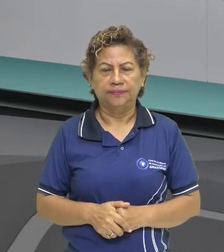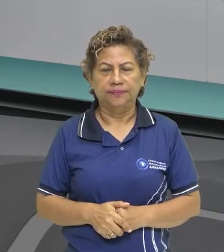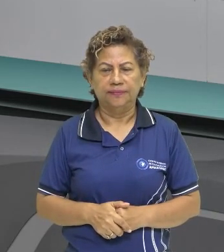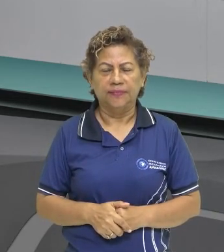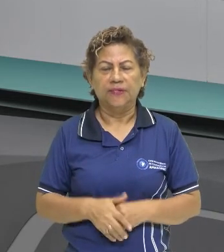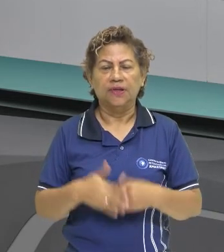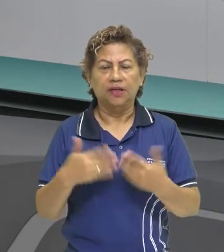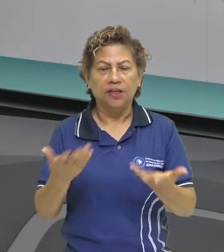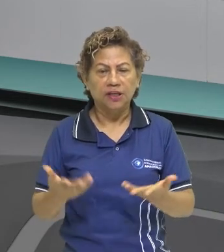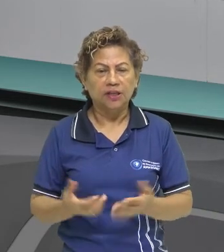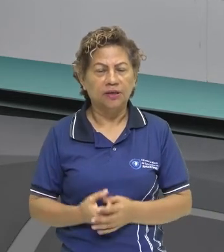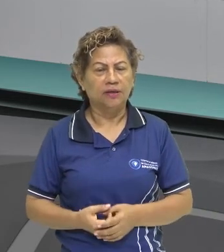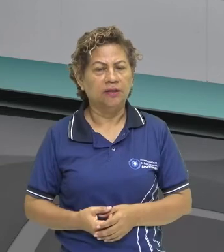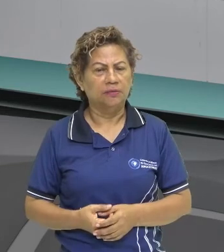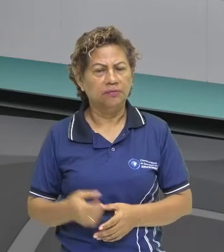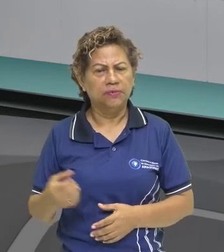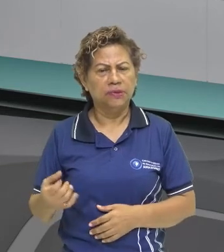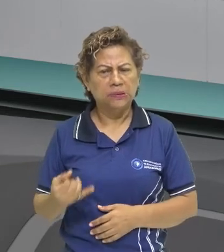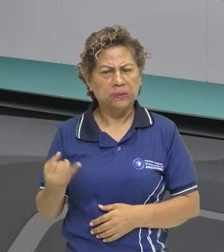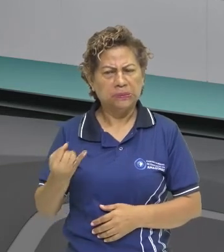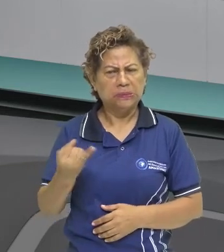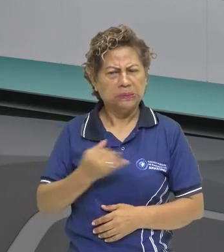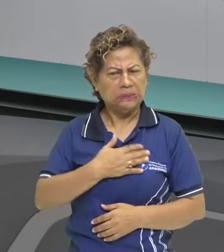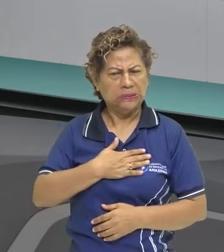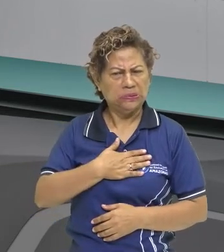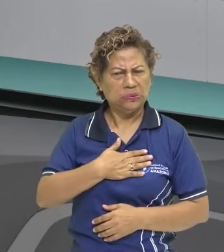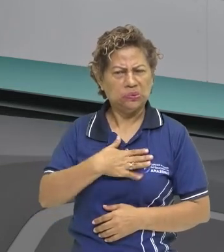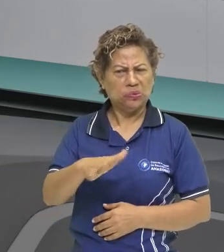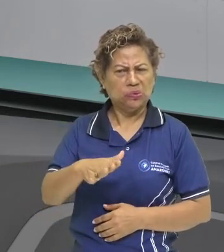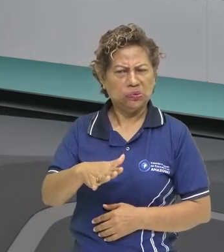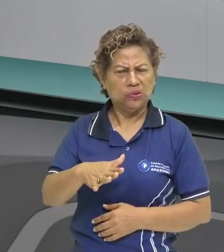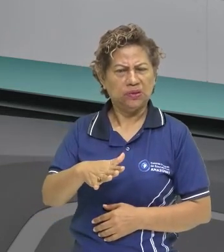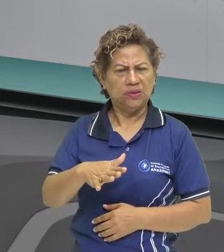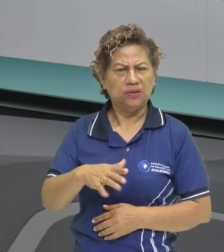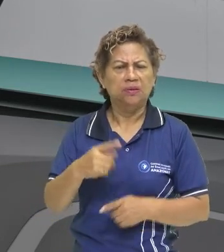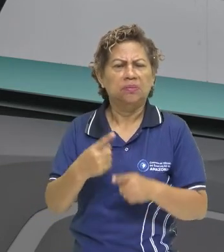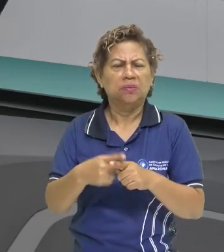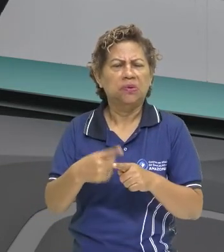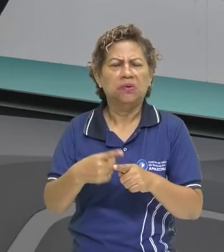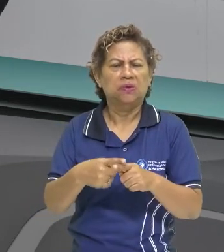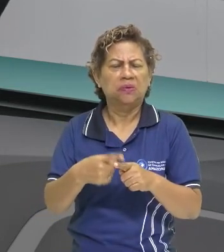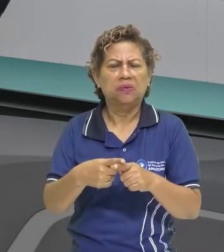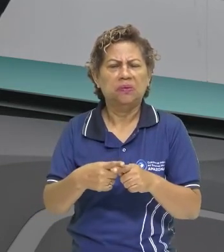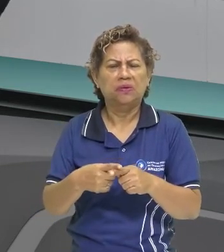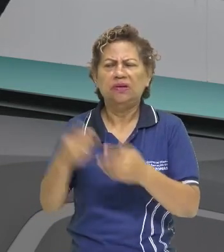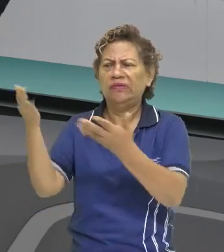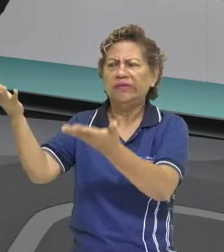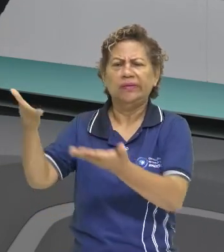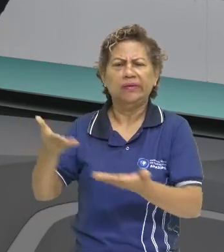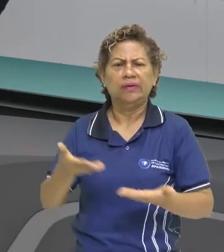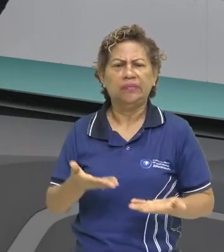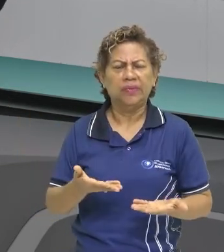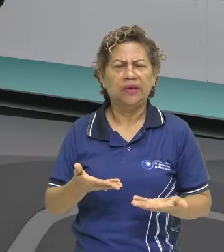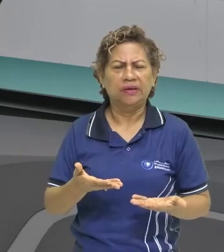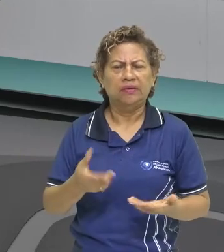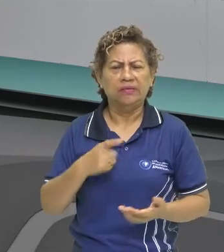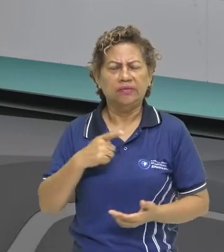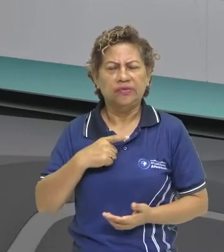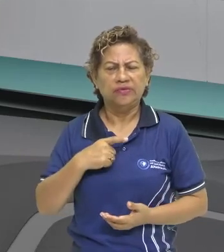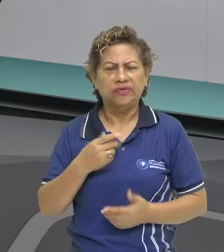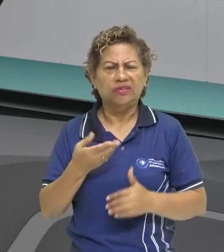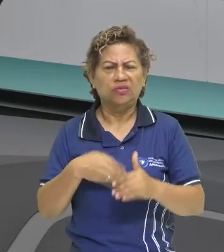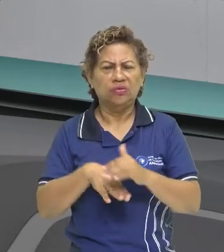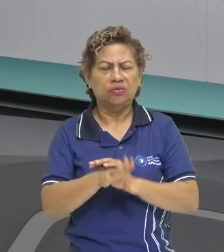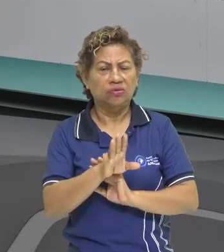virtude estrangeira mereta sobremaneira, quem a teria trazido com seus hábitos